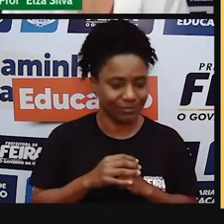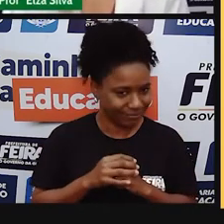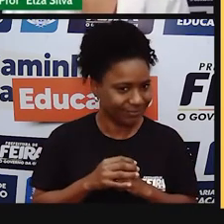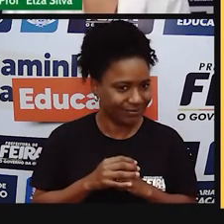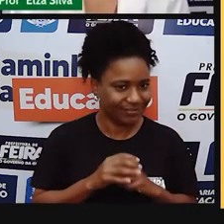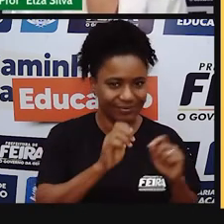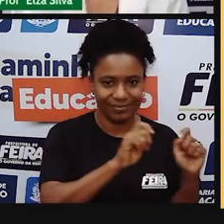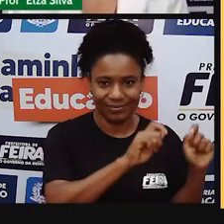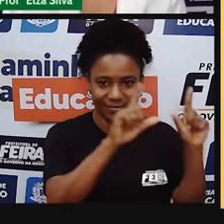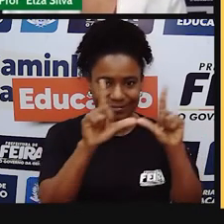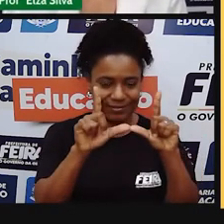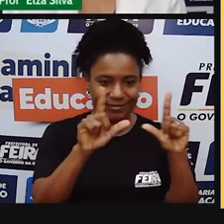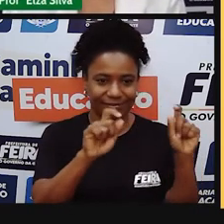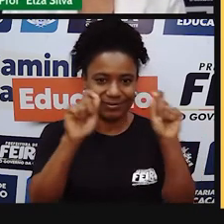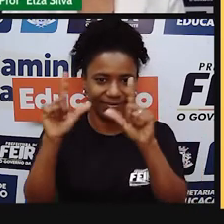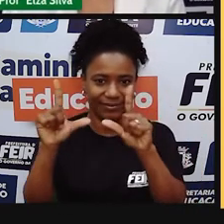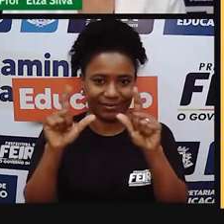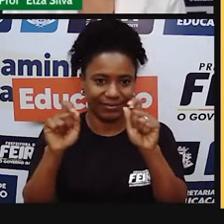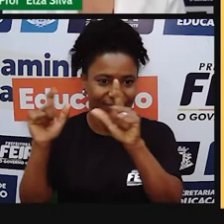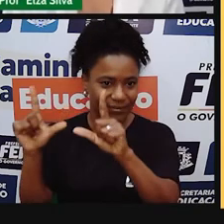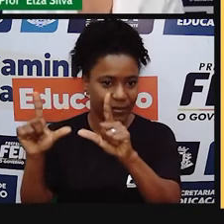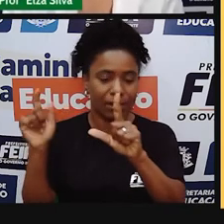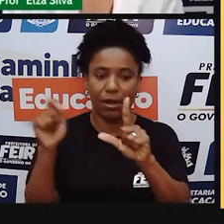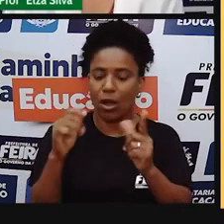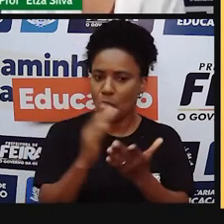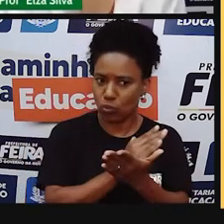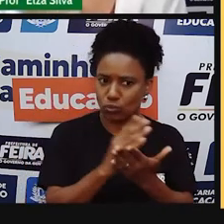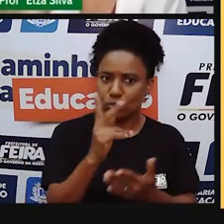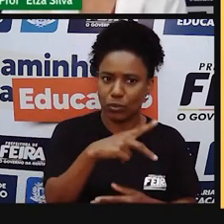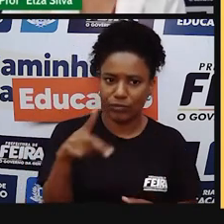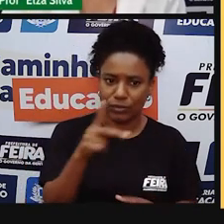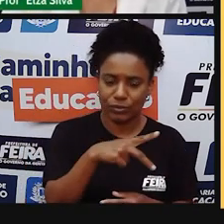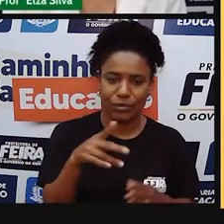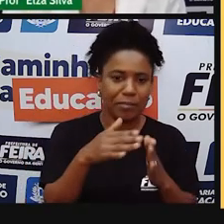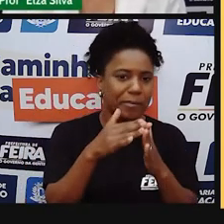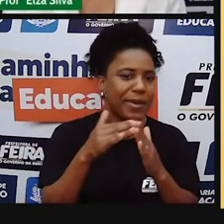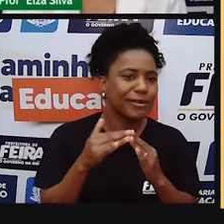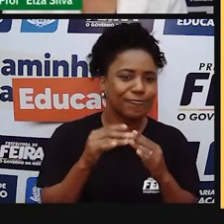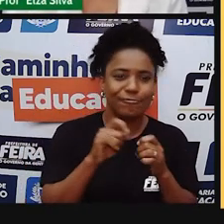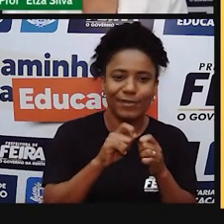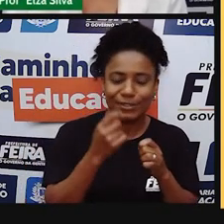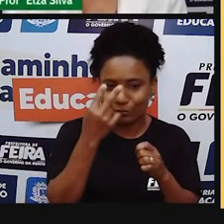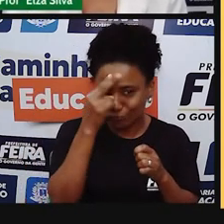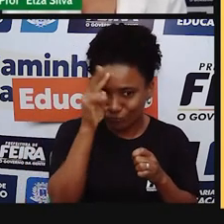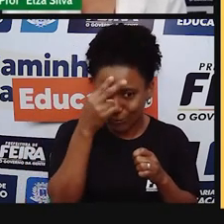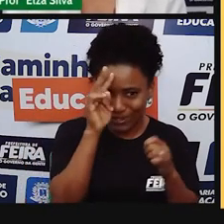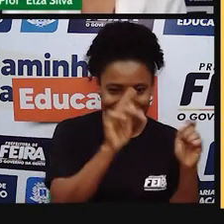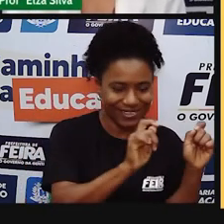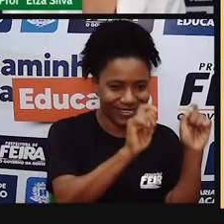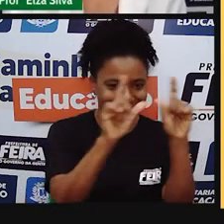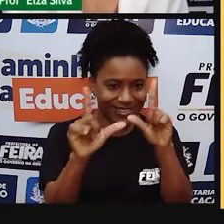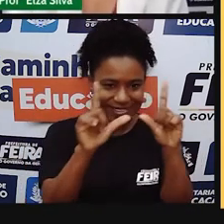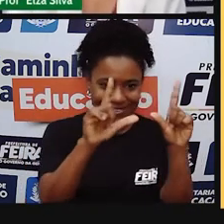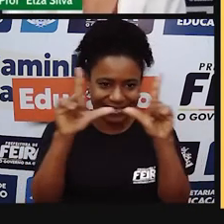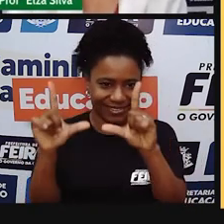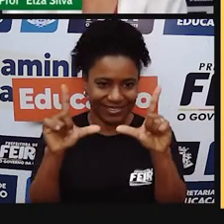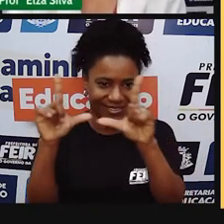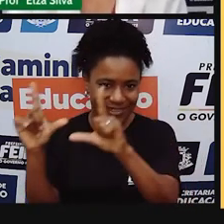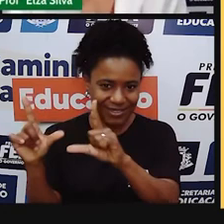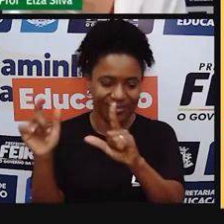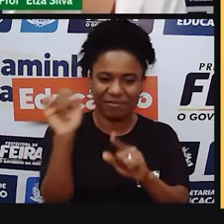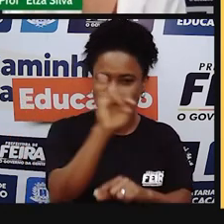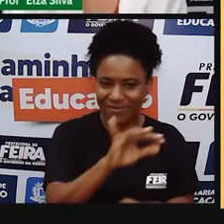as tirinhas que as professoras pedem, né, geralmente os professores pedem que a gente produza texto de linguagem